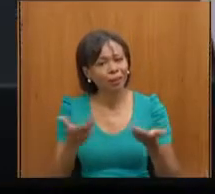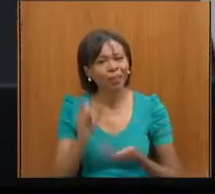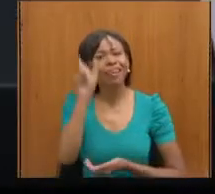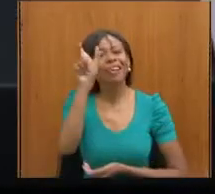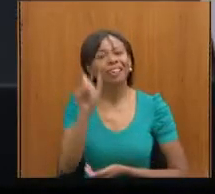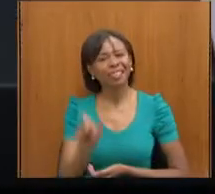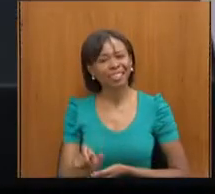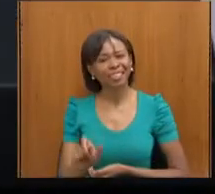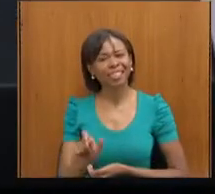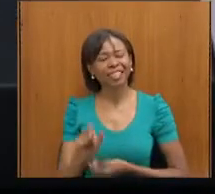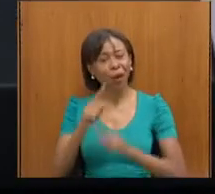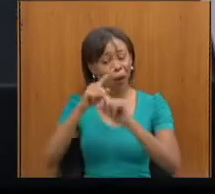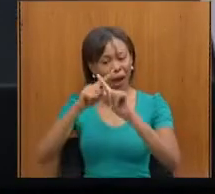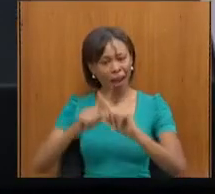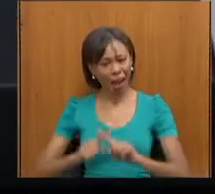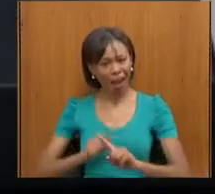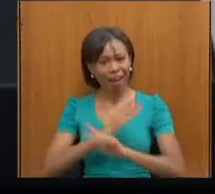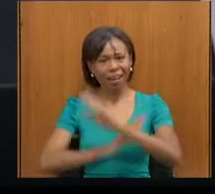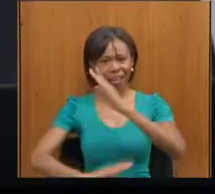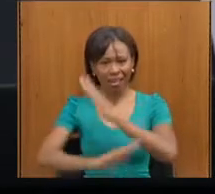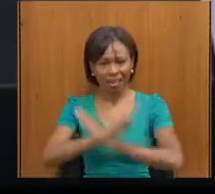atleta, grande,